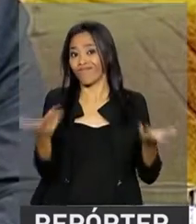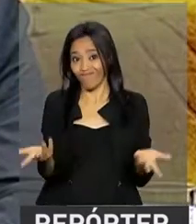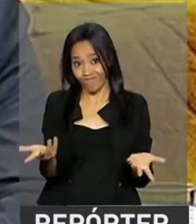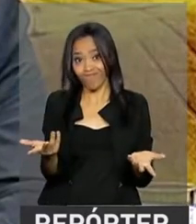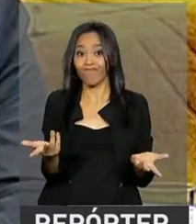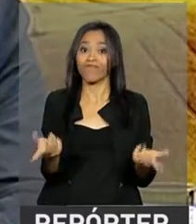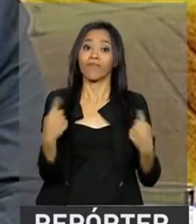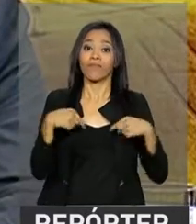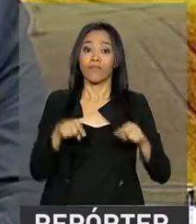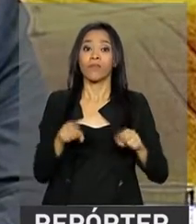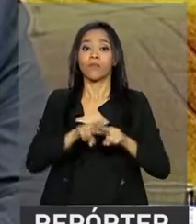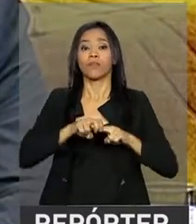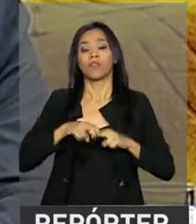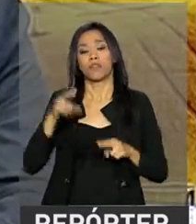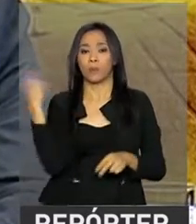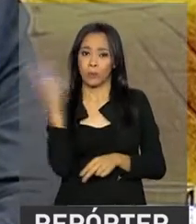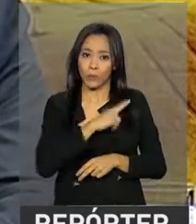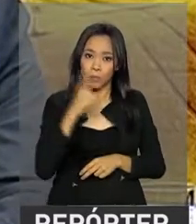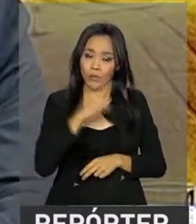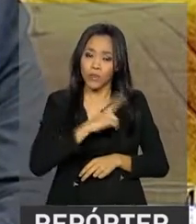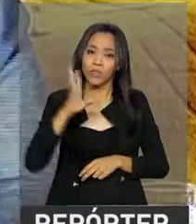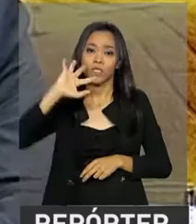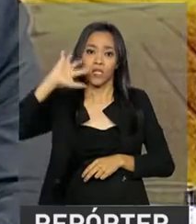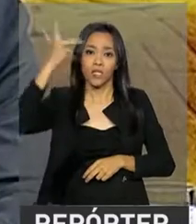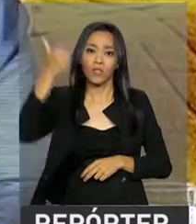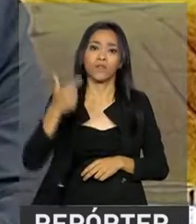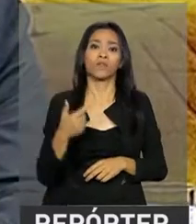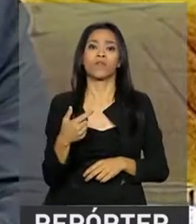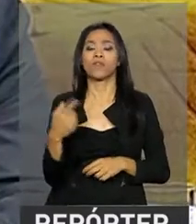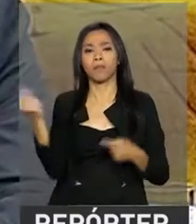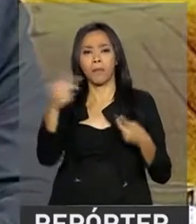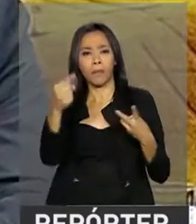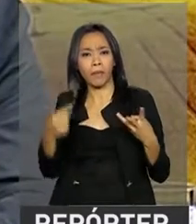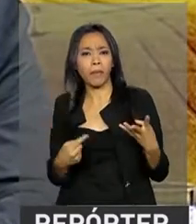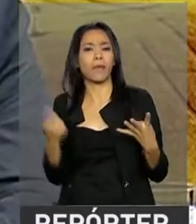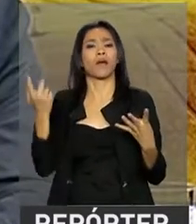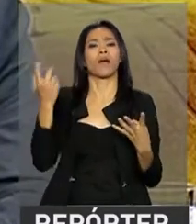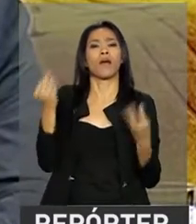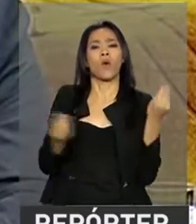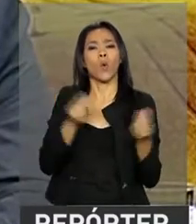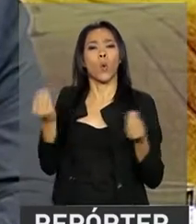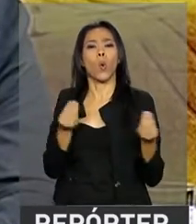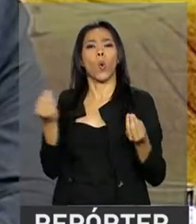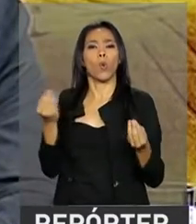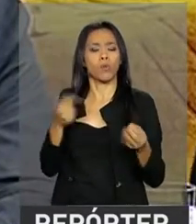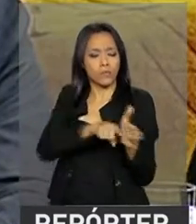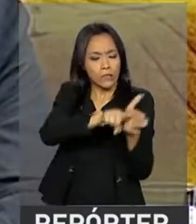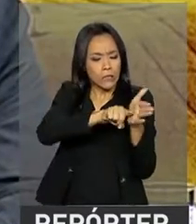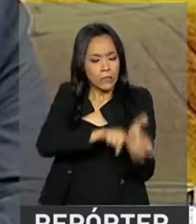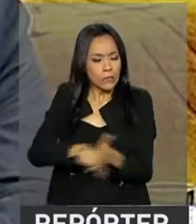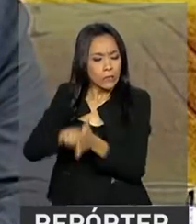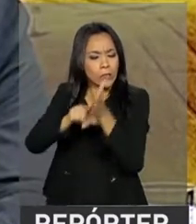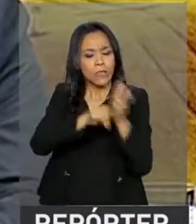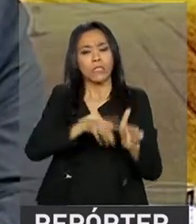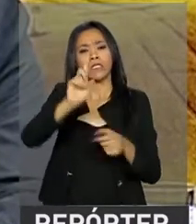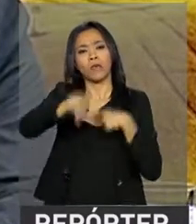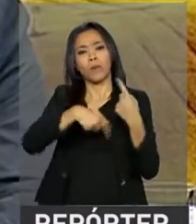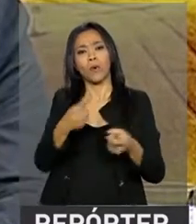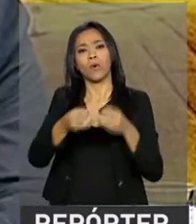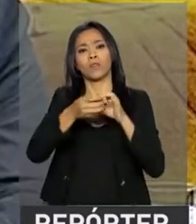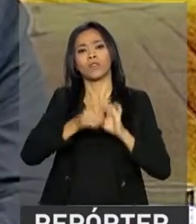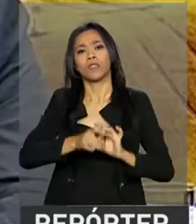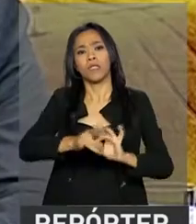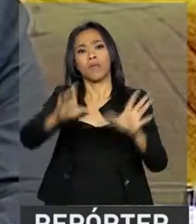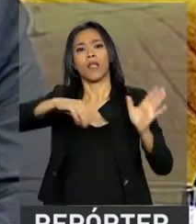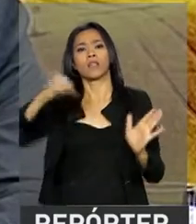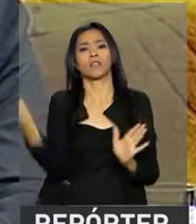pressa em buscar essas autorizações para fazer os embarques, que possamos fazer a emissão dos certificados para fazer a